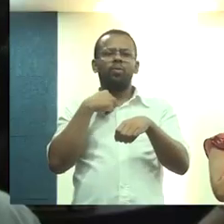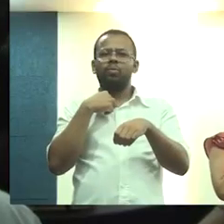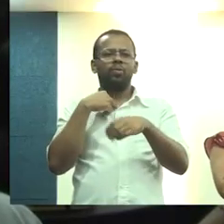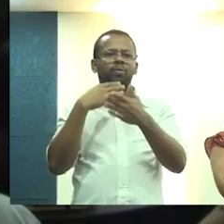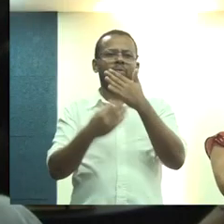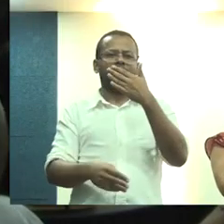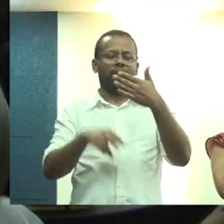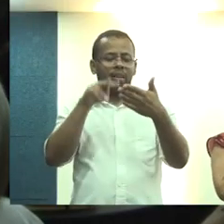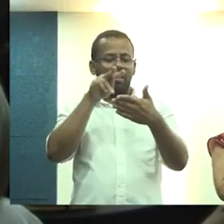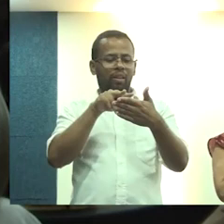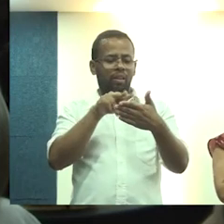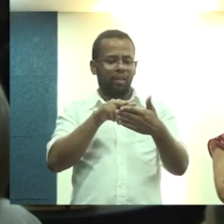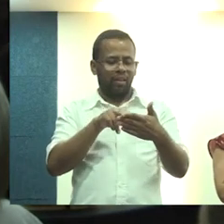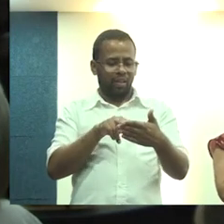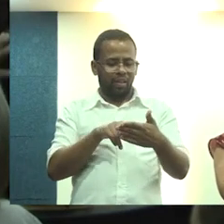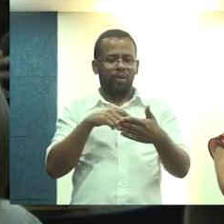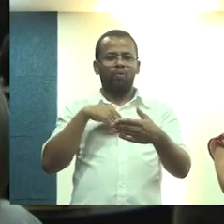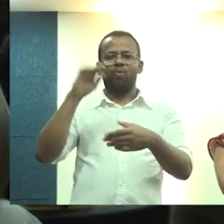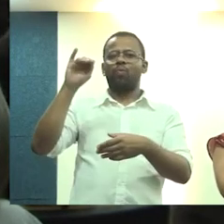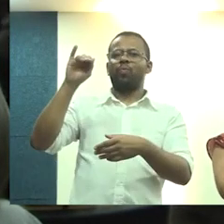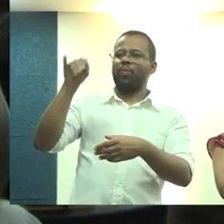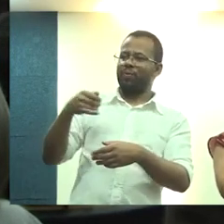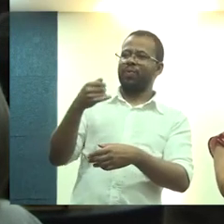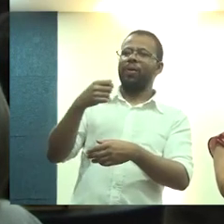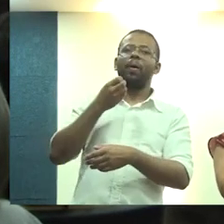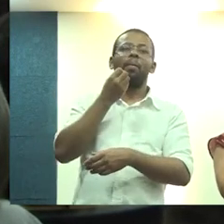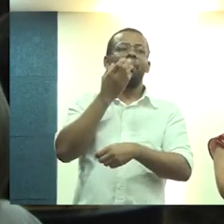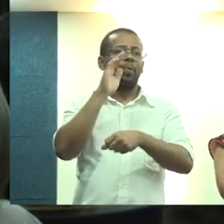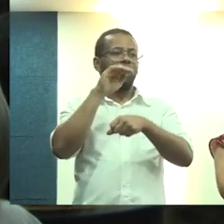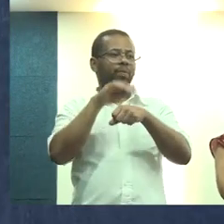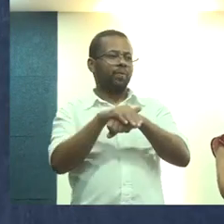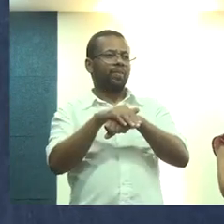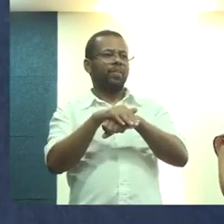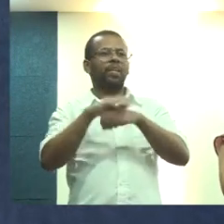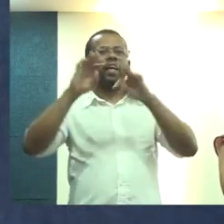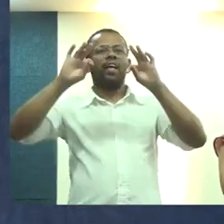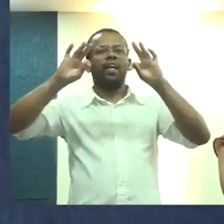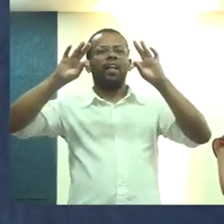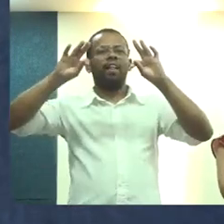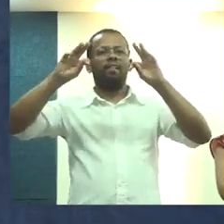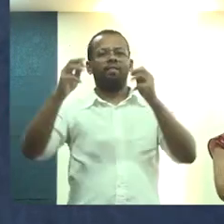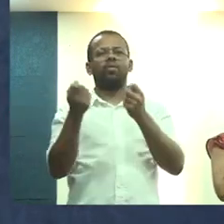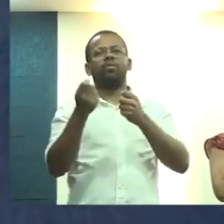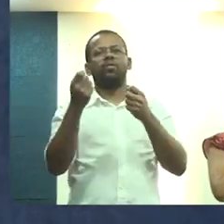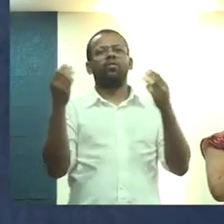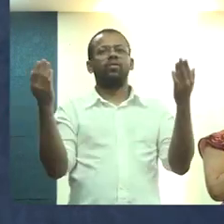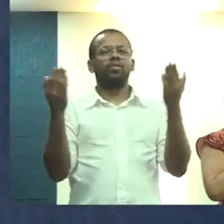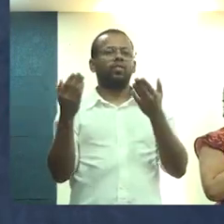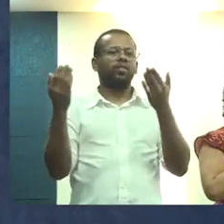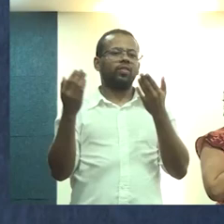me perder, então, vou aproveitar aqui. Então, boa noite, gente, a todas e todos.